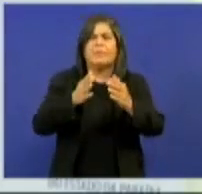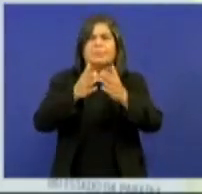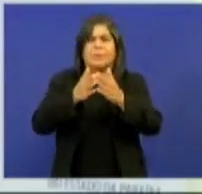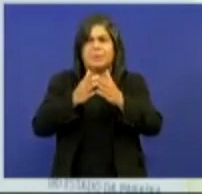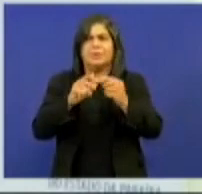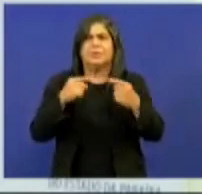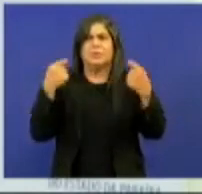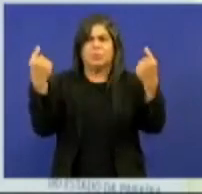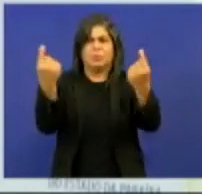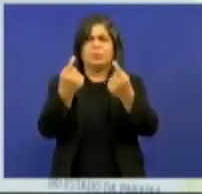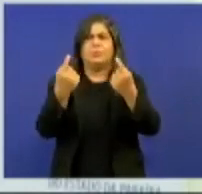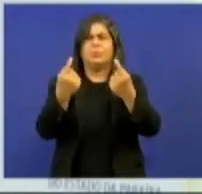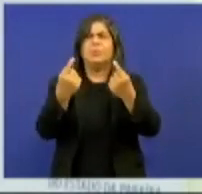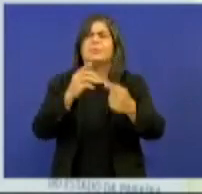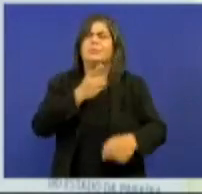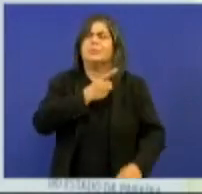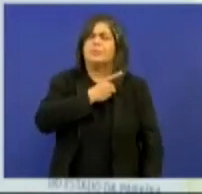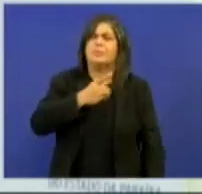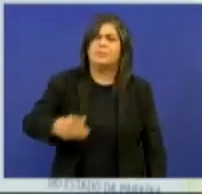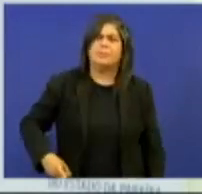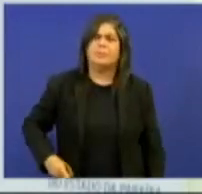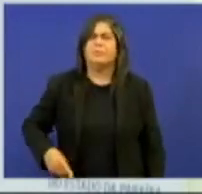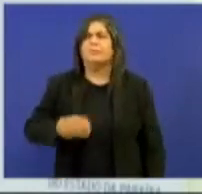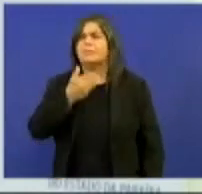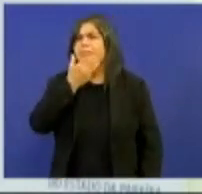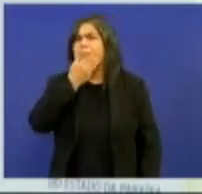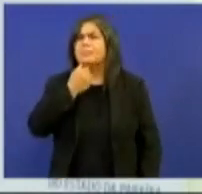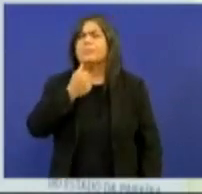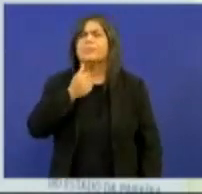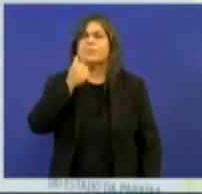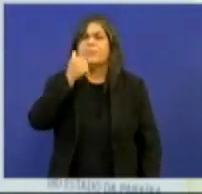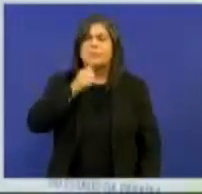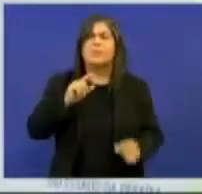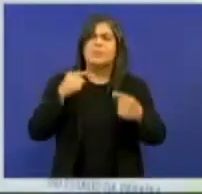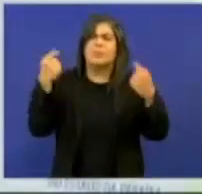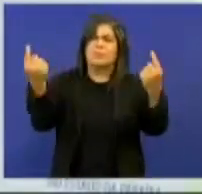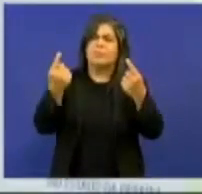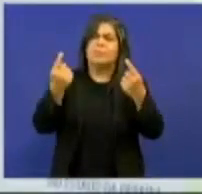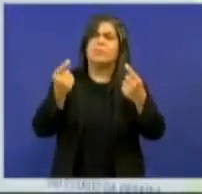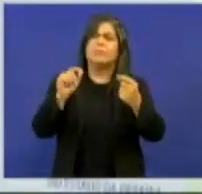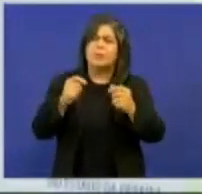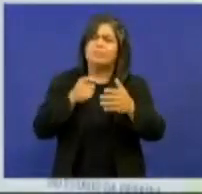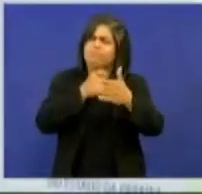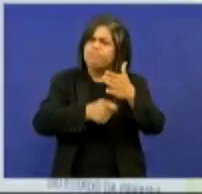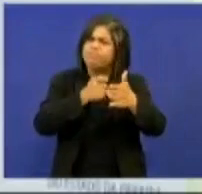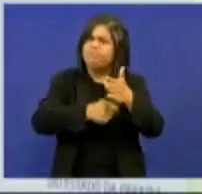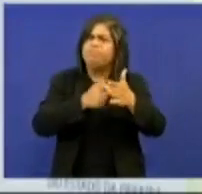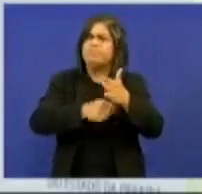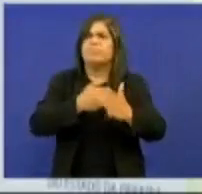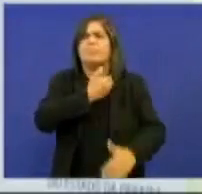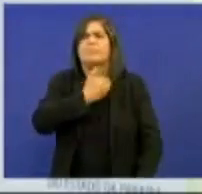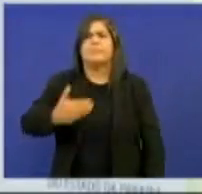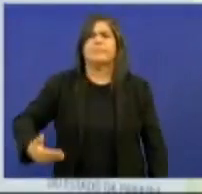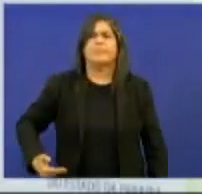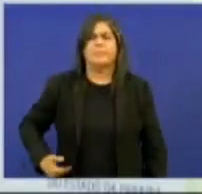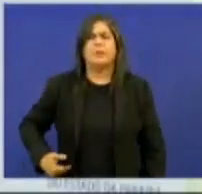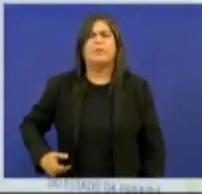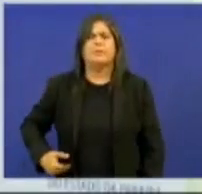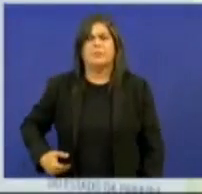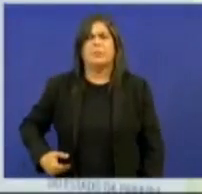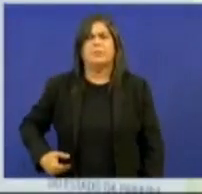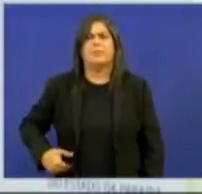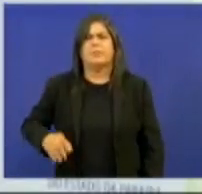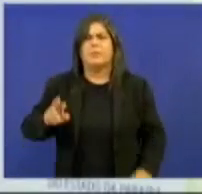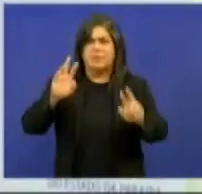a todos os deputados a essa Casa para podermos cobrar e fazer com que o governo implante,